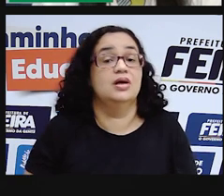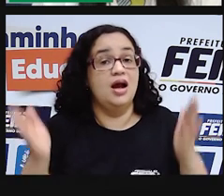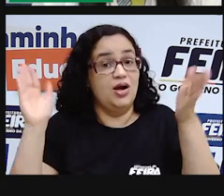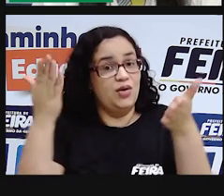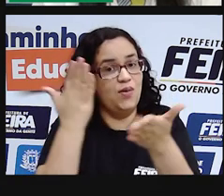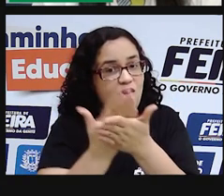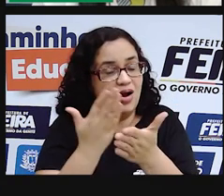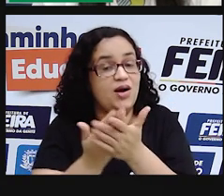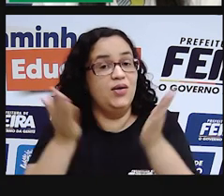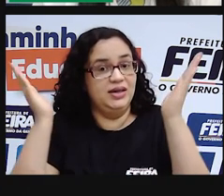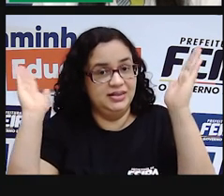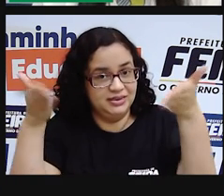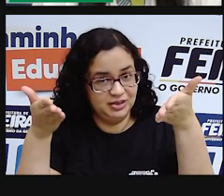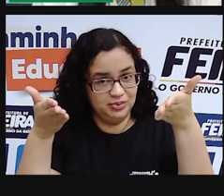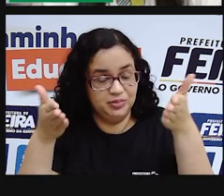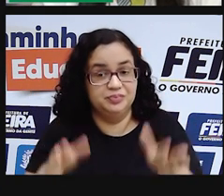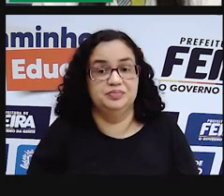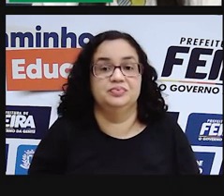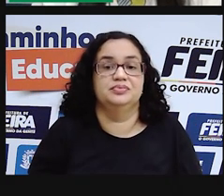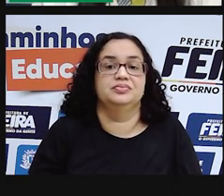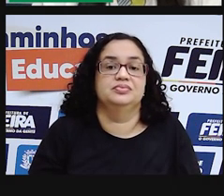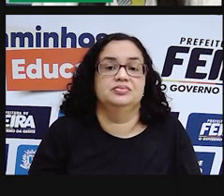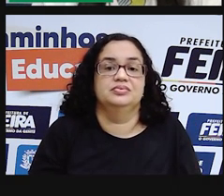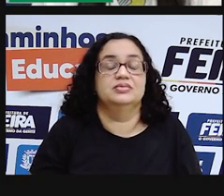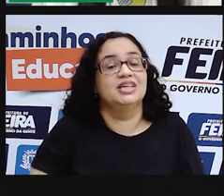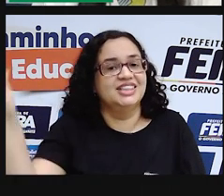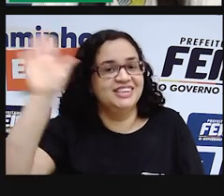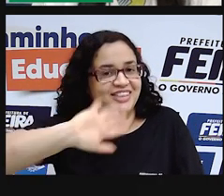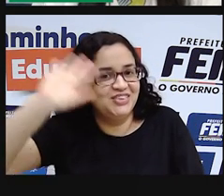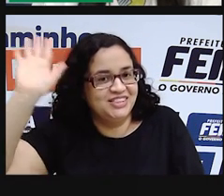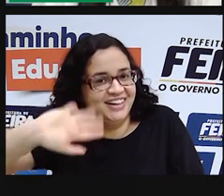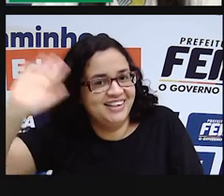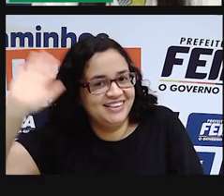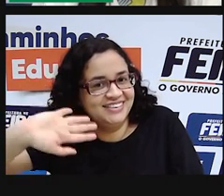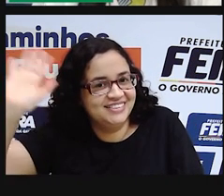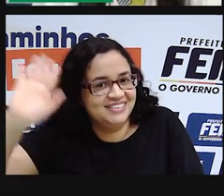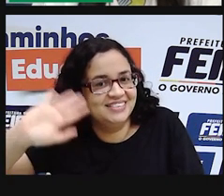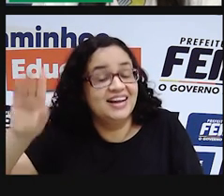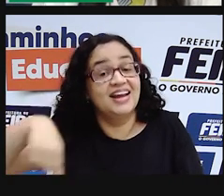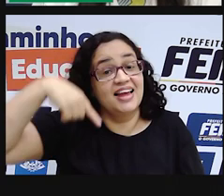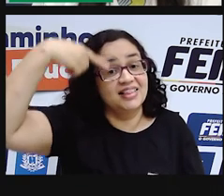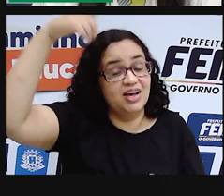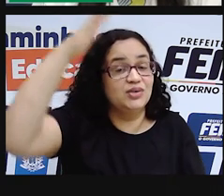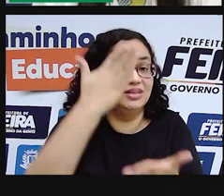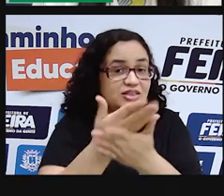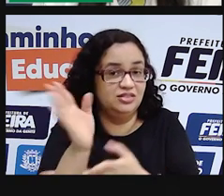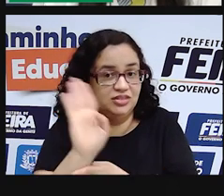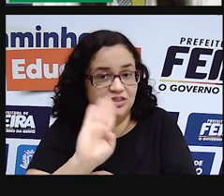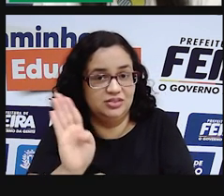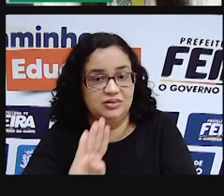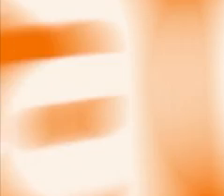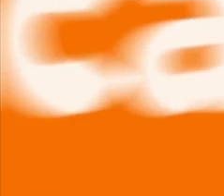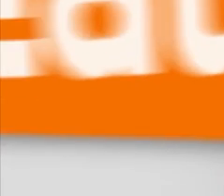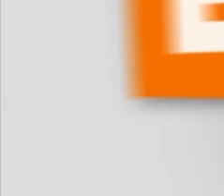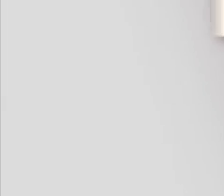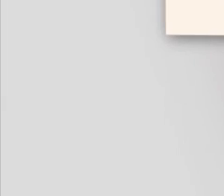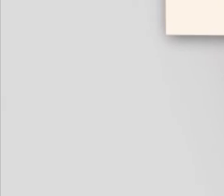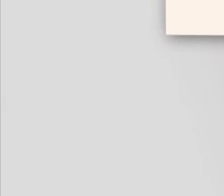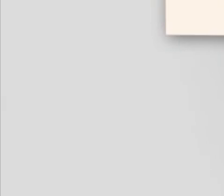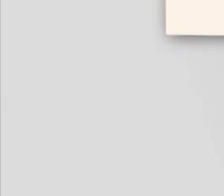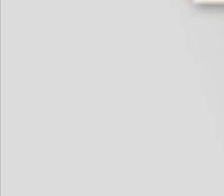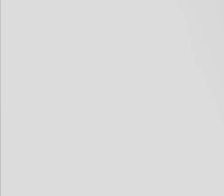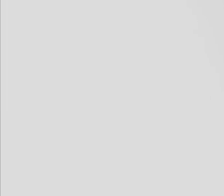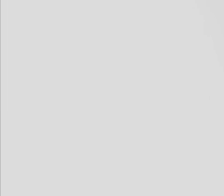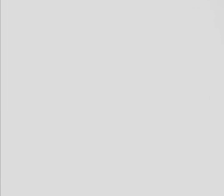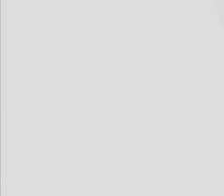A nossa aula termina aqui, ó. Tchau, tchau. E até a próxima videoaula. Tchau,